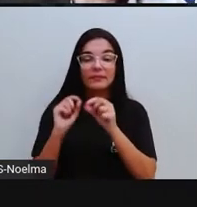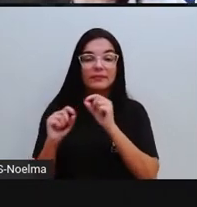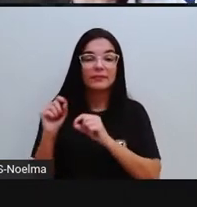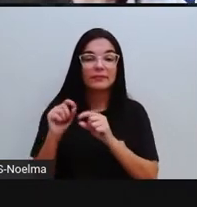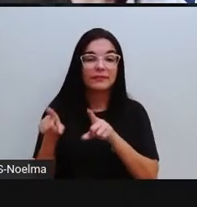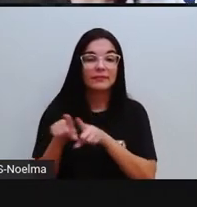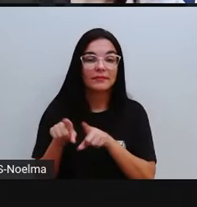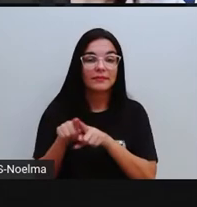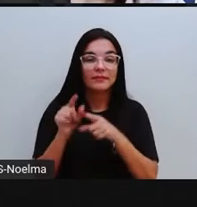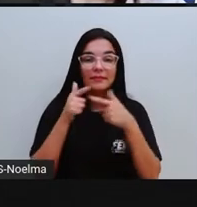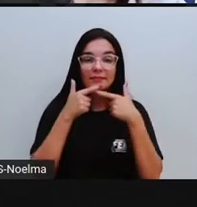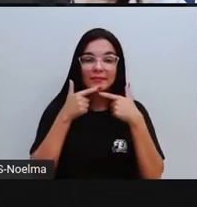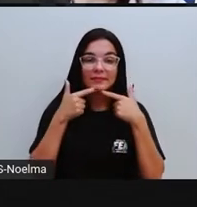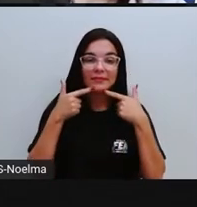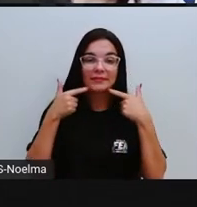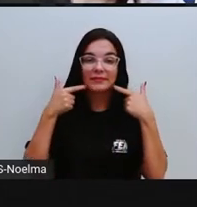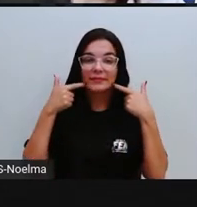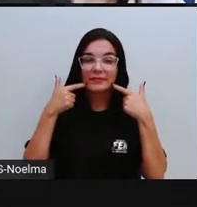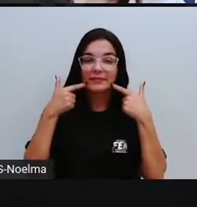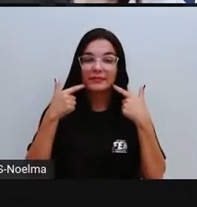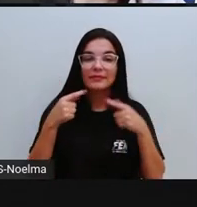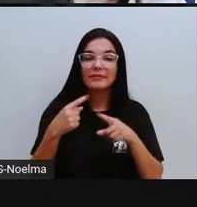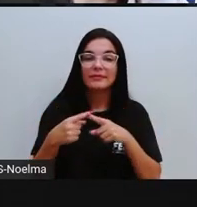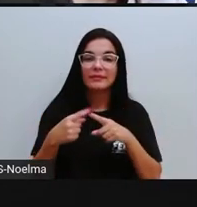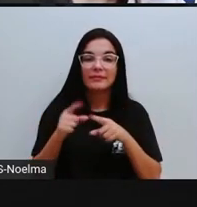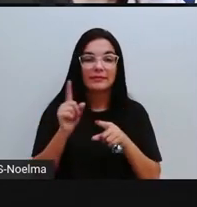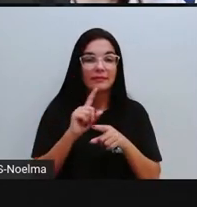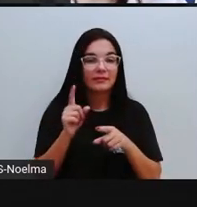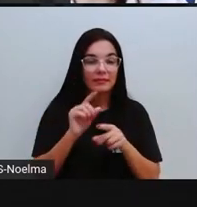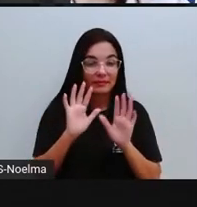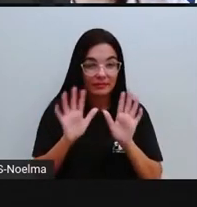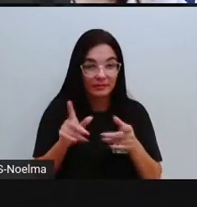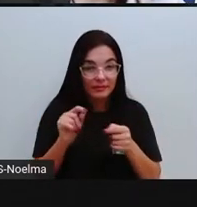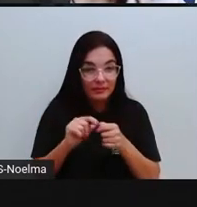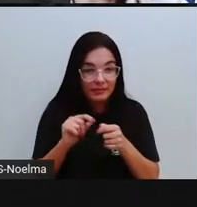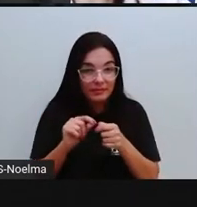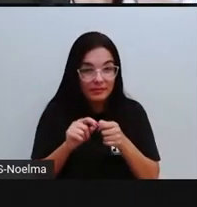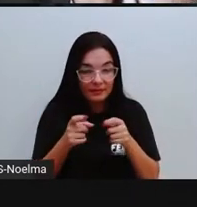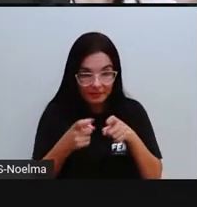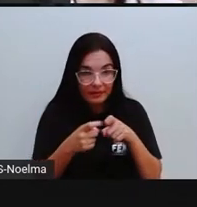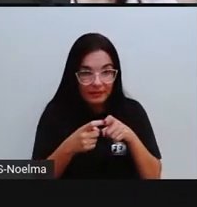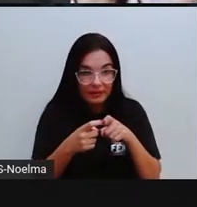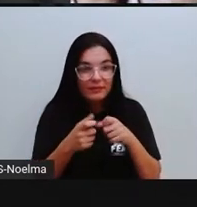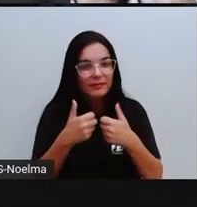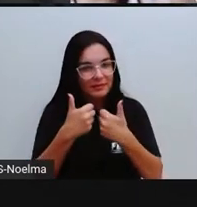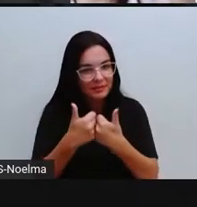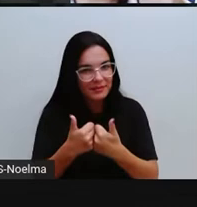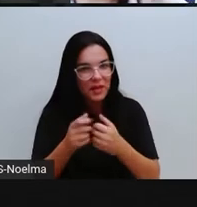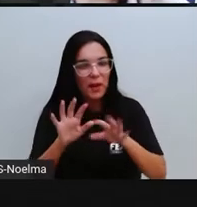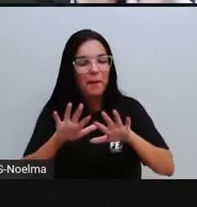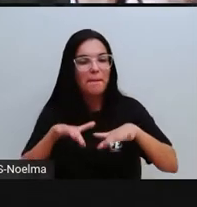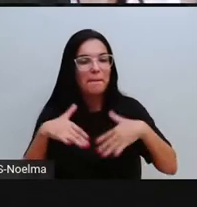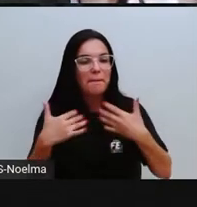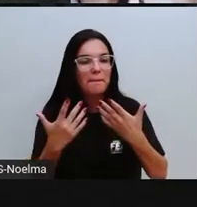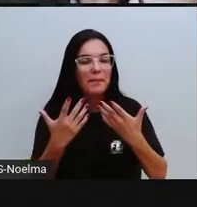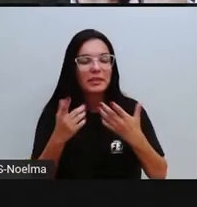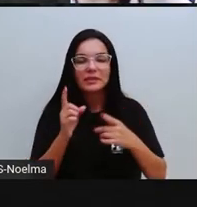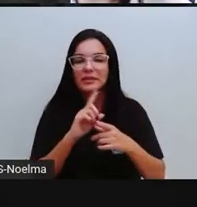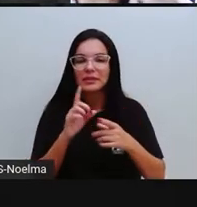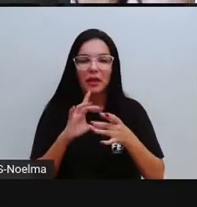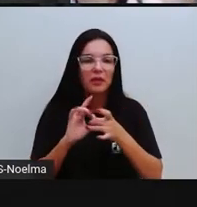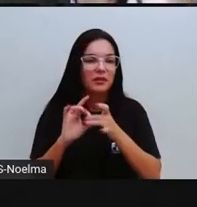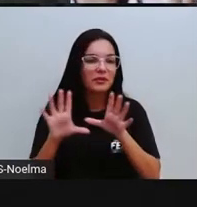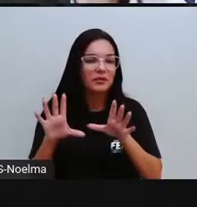eles se formaram aí como médicos, mas eles não deixaram, observem, né, até como eles estão usando aí os